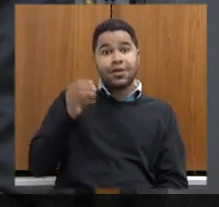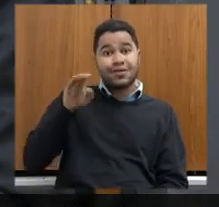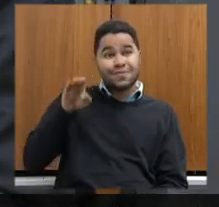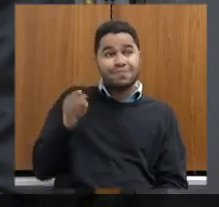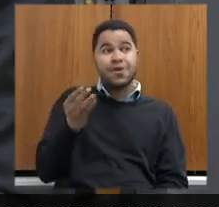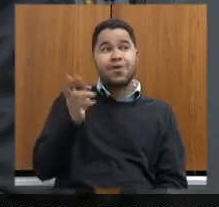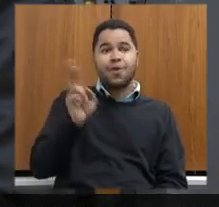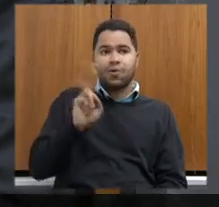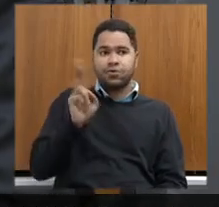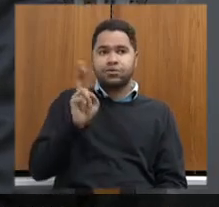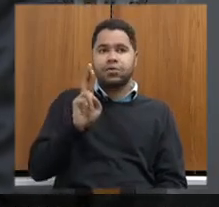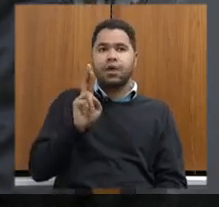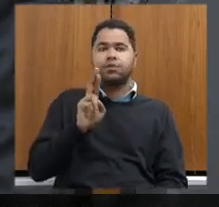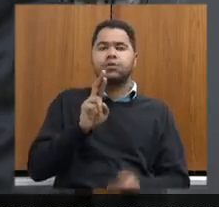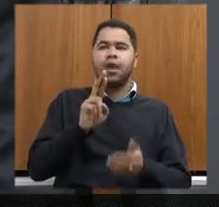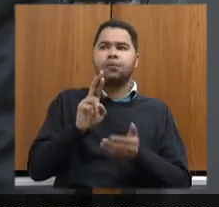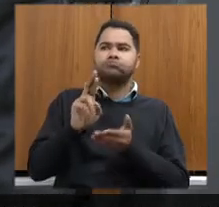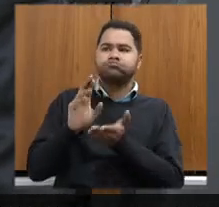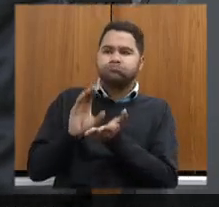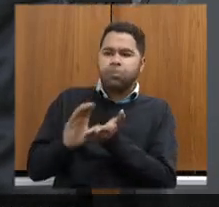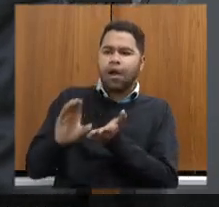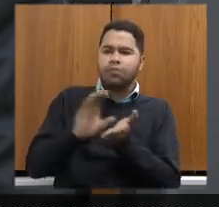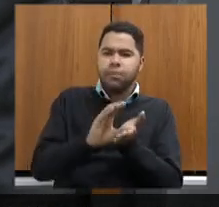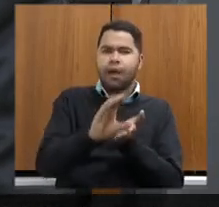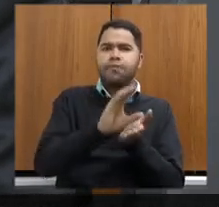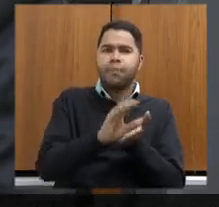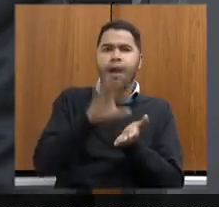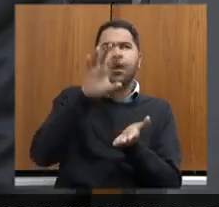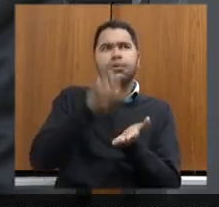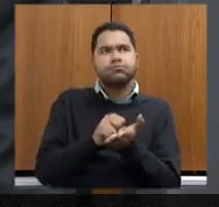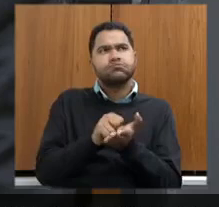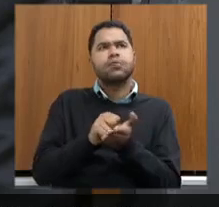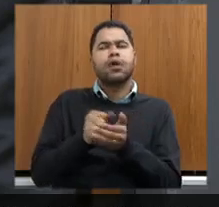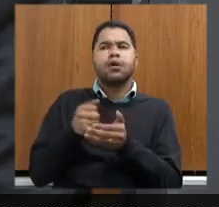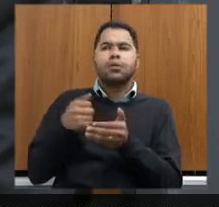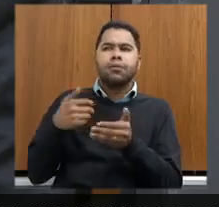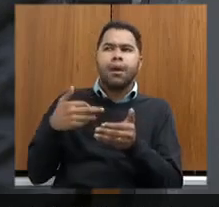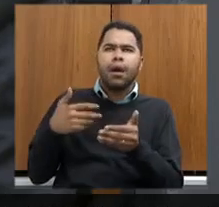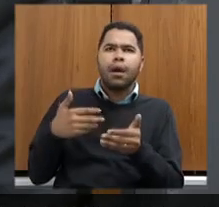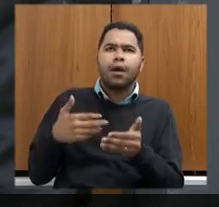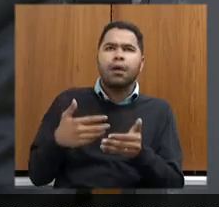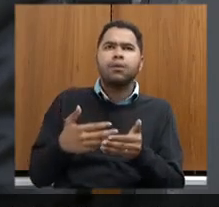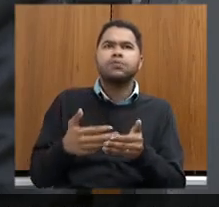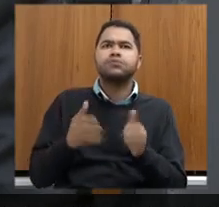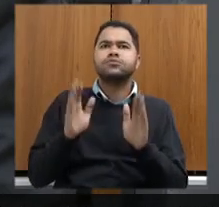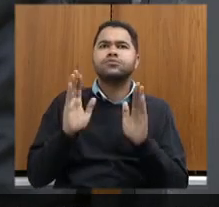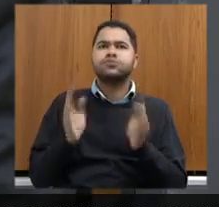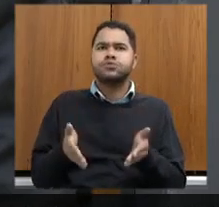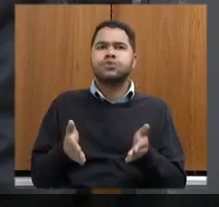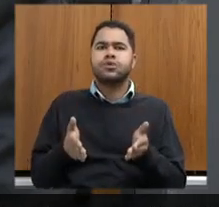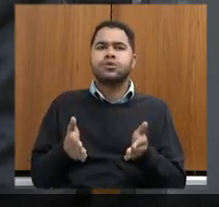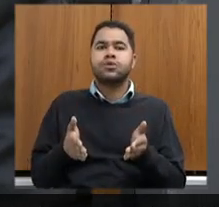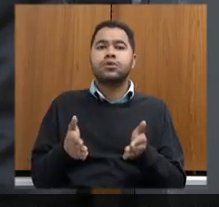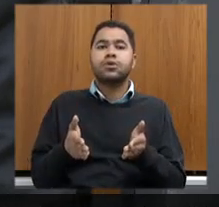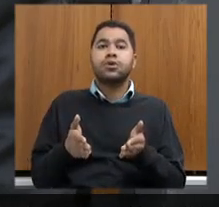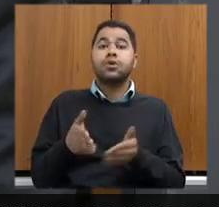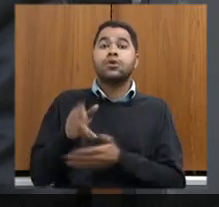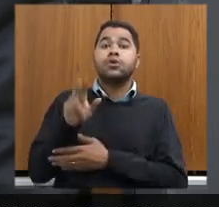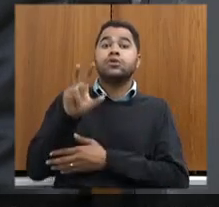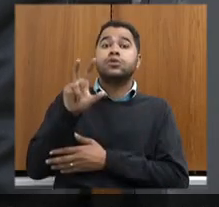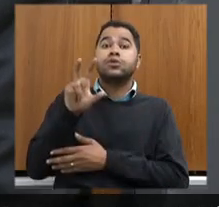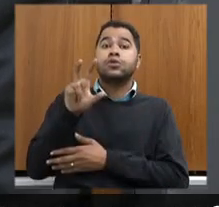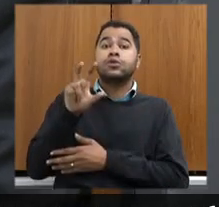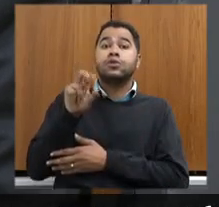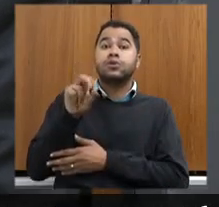investimentos já cadastrados, já em andamento e já executados, já foram, presidente Noraldini, de 50